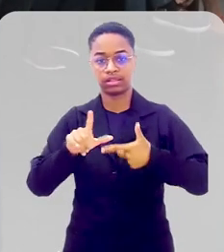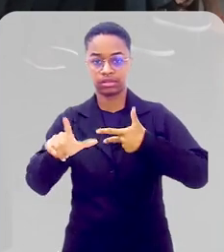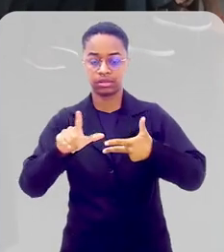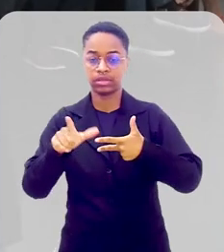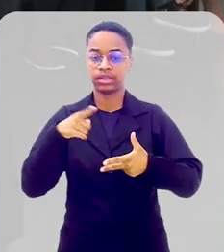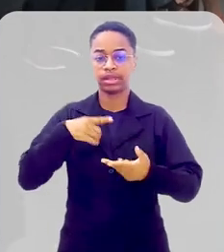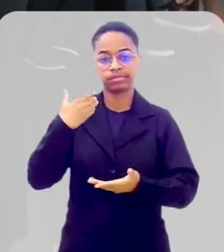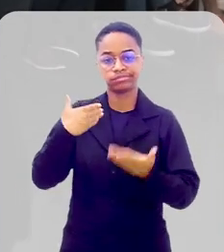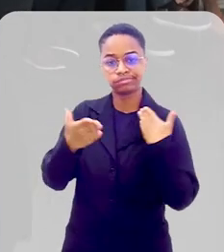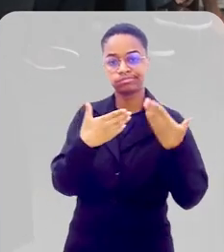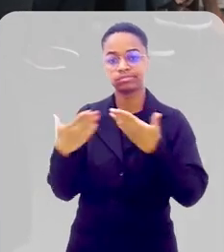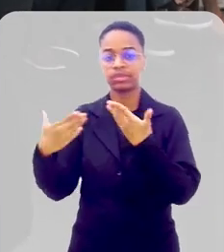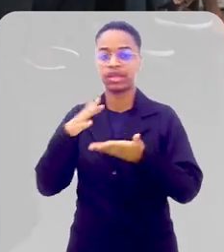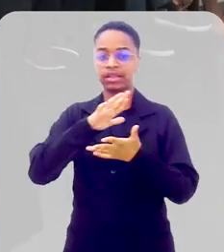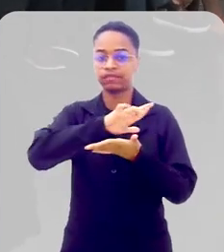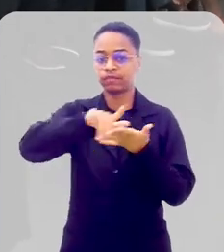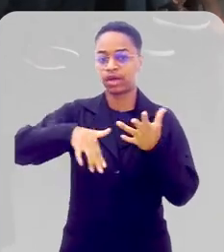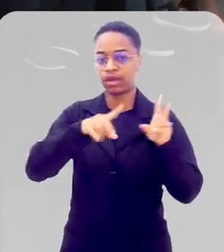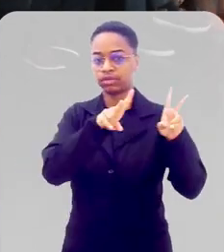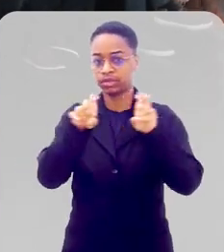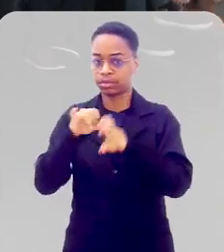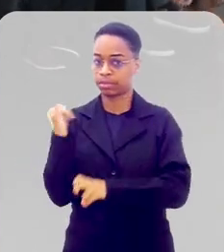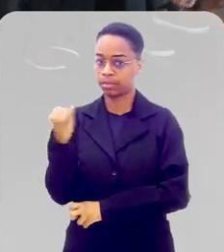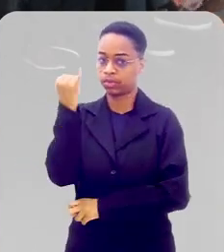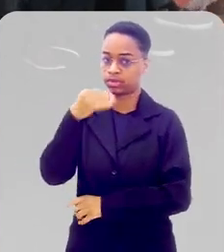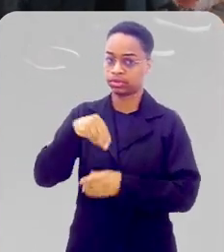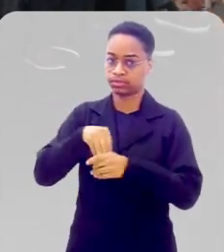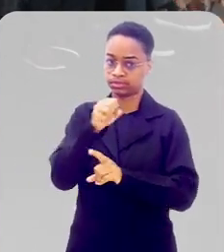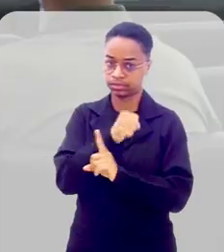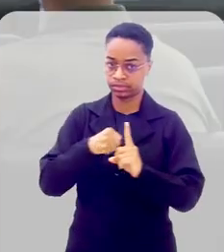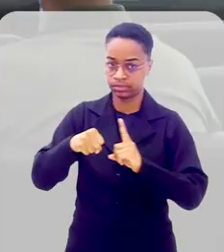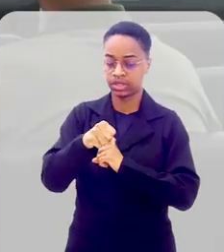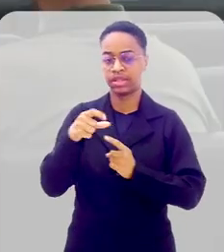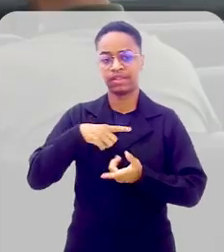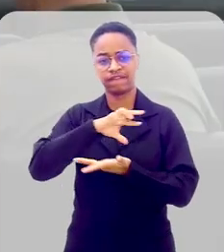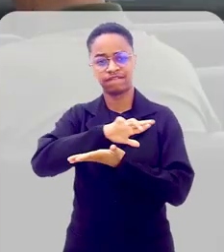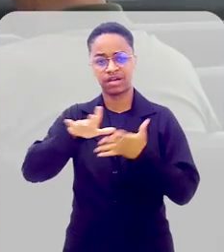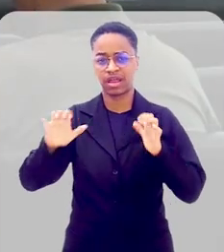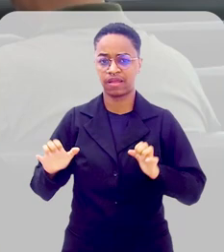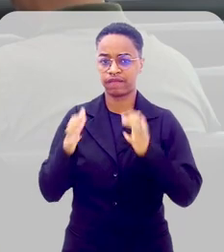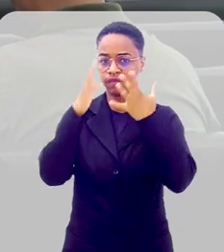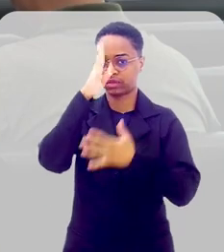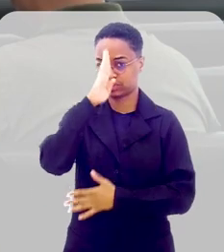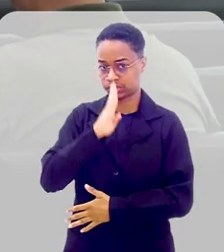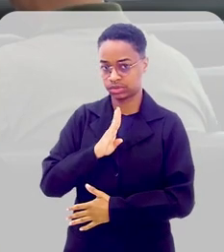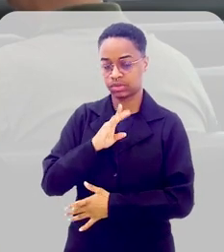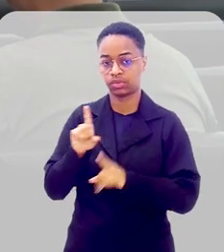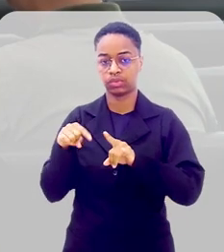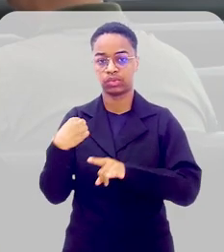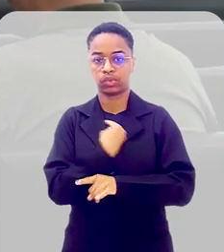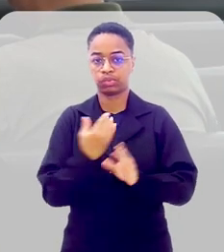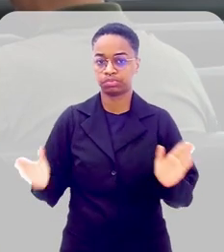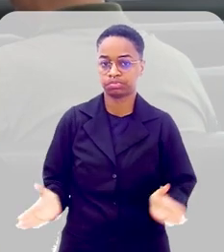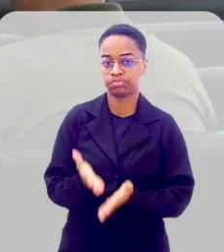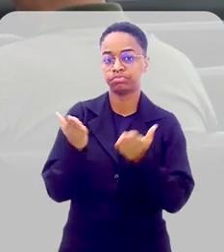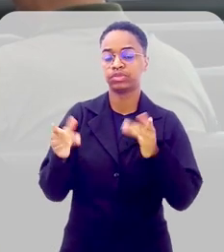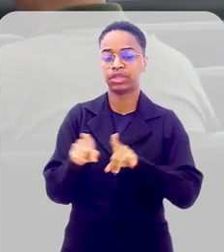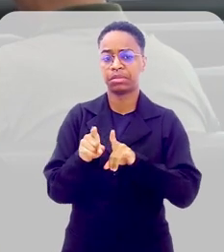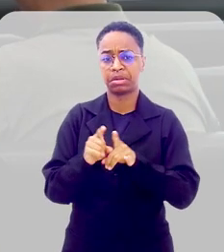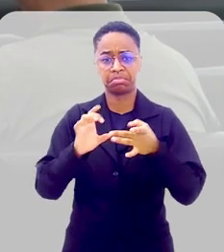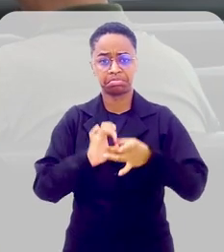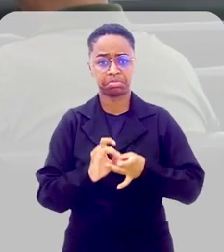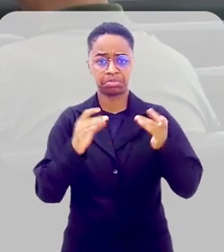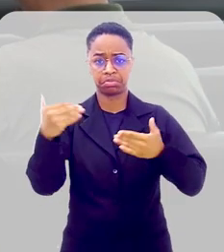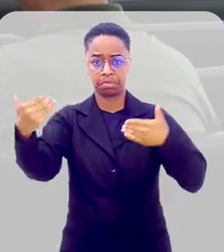diálogo sobre os mais diversos temas de relevância para a sociedade. São vários os eventos gratuitos que promovemos e que são